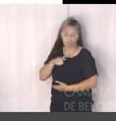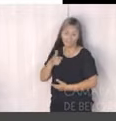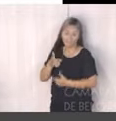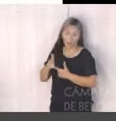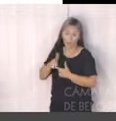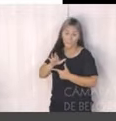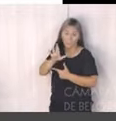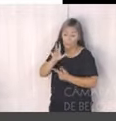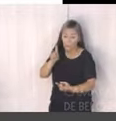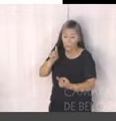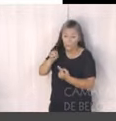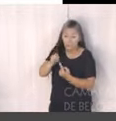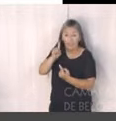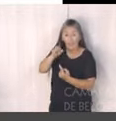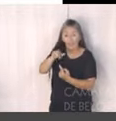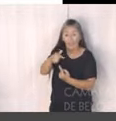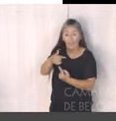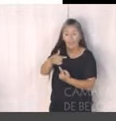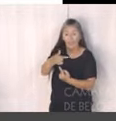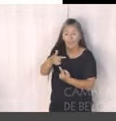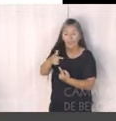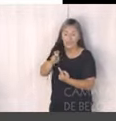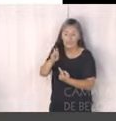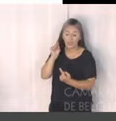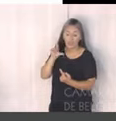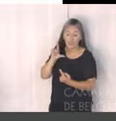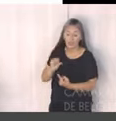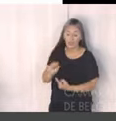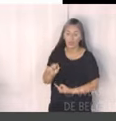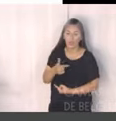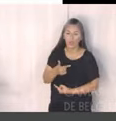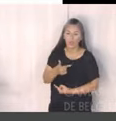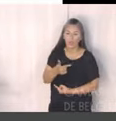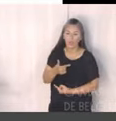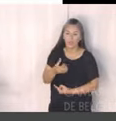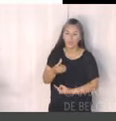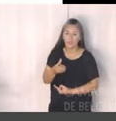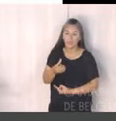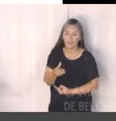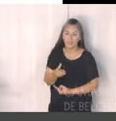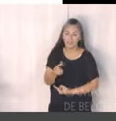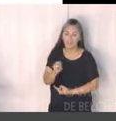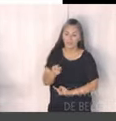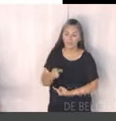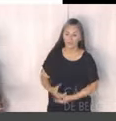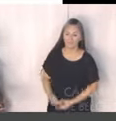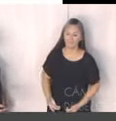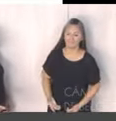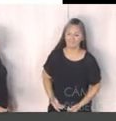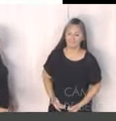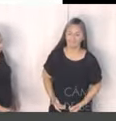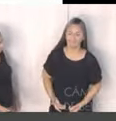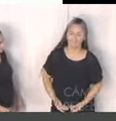e a nossa meta para o final do PPAG é de 268 ocorrências. Passando